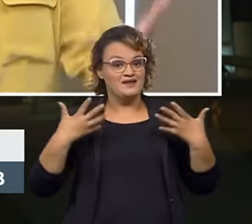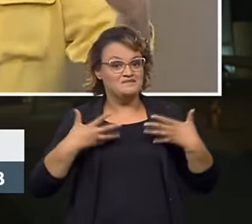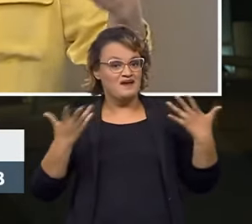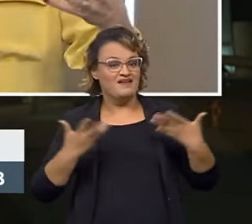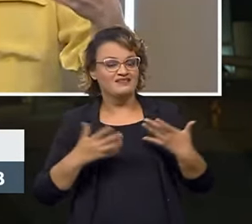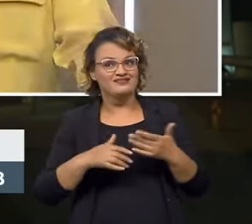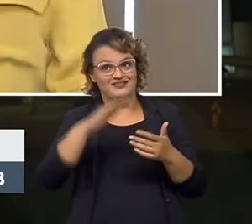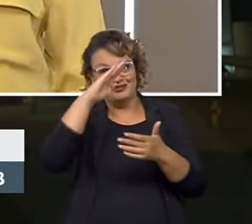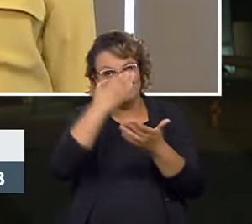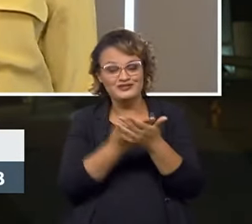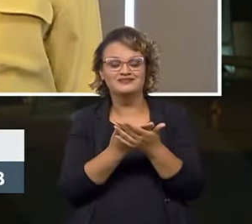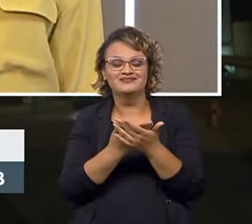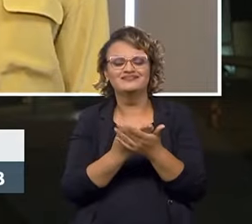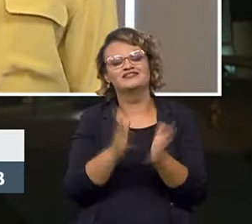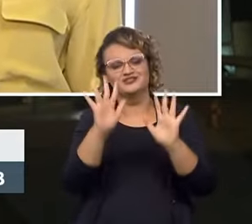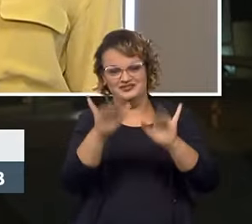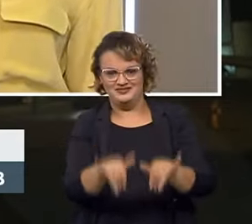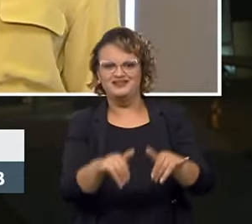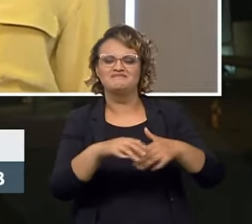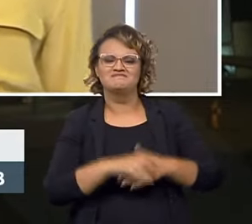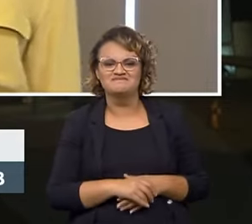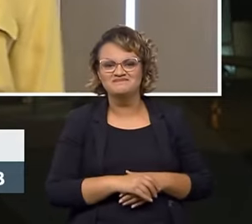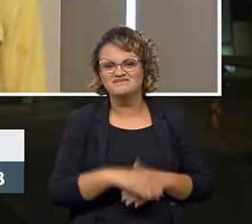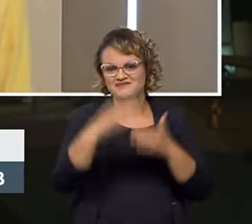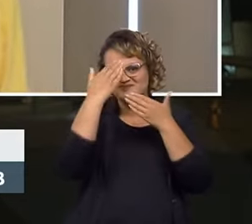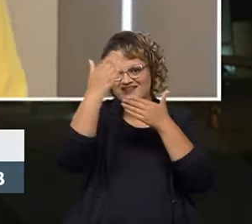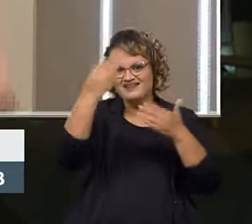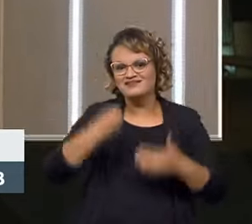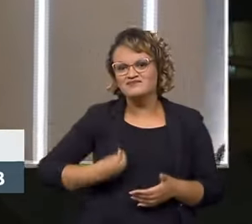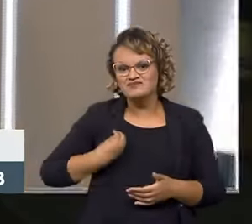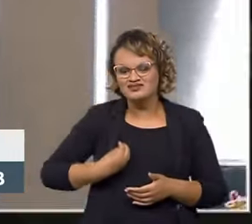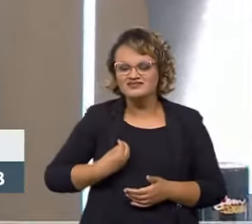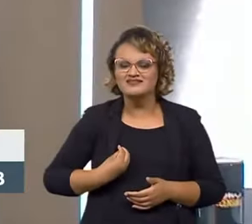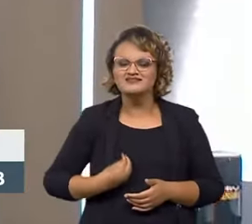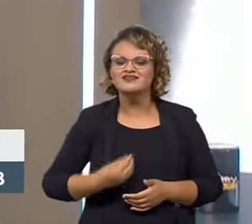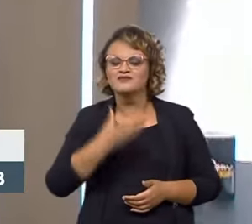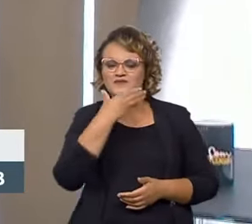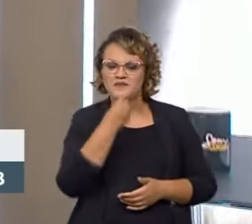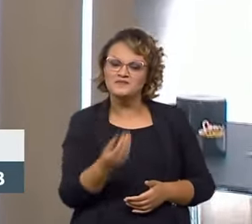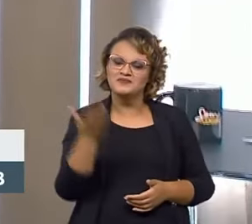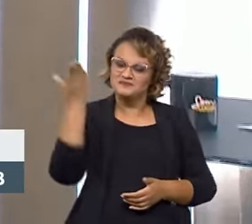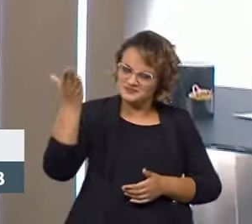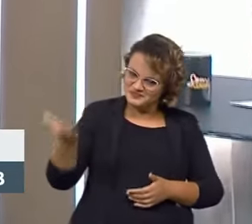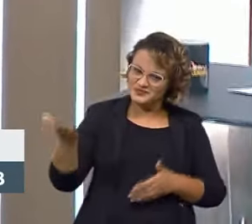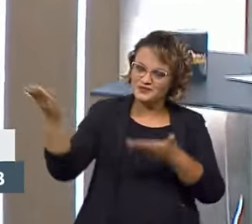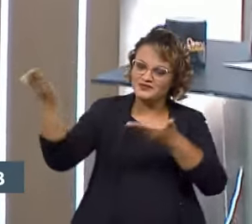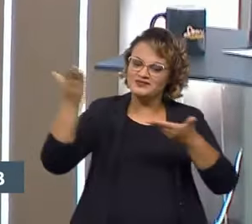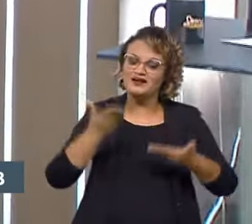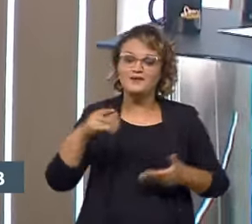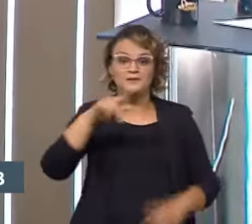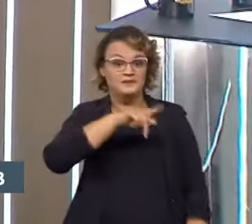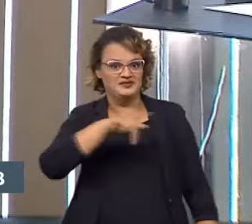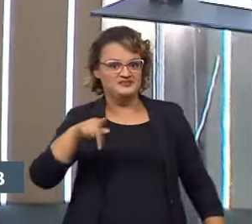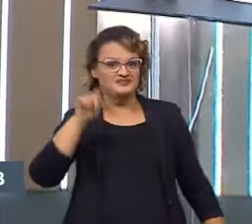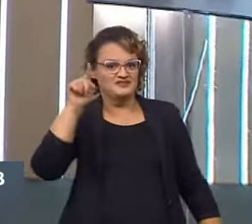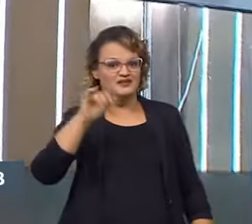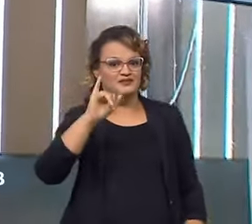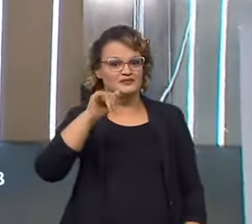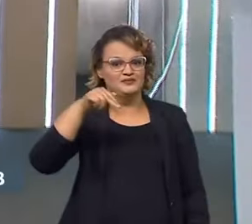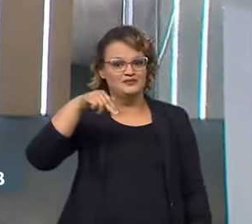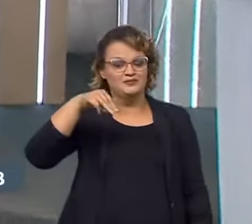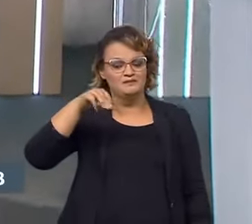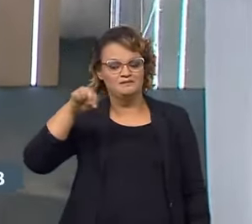e cheia de fé, o Sem Censura fica por aqui. Eu agradeço a presença do coronel Marcos Heleno Gerson, presidente do Instituto Nacional de